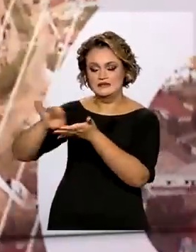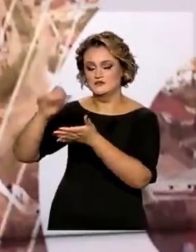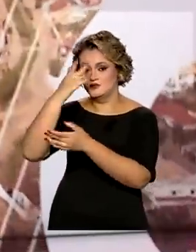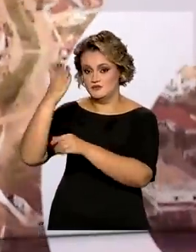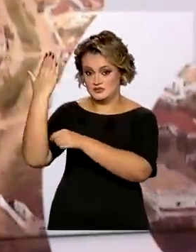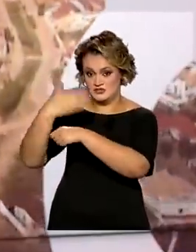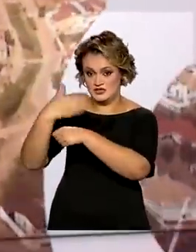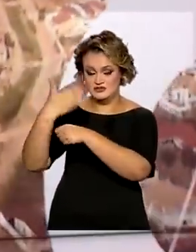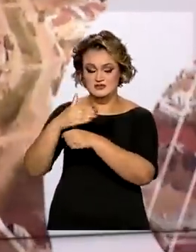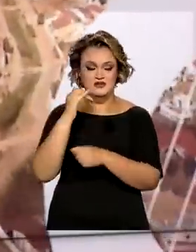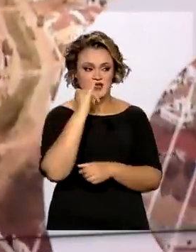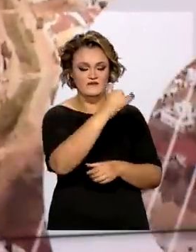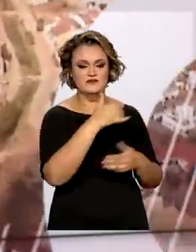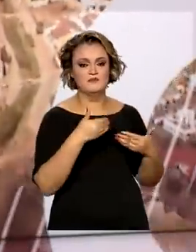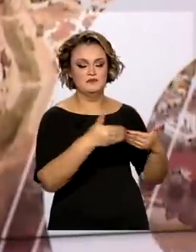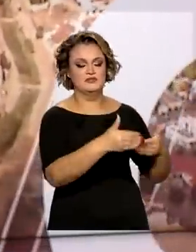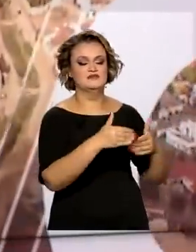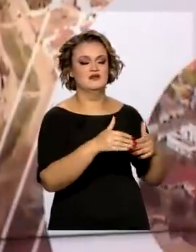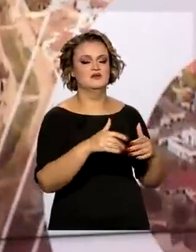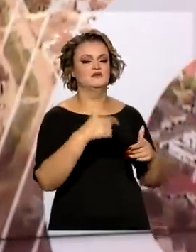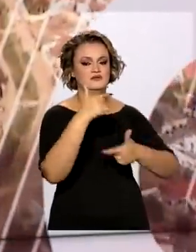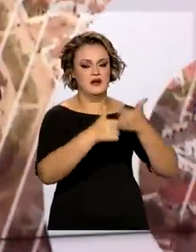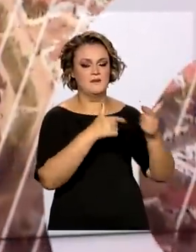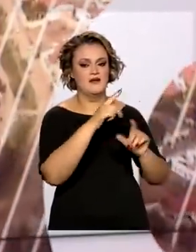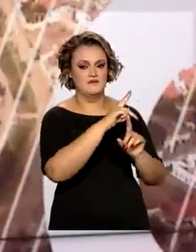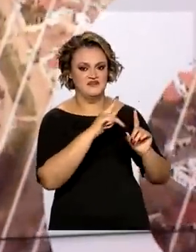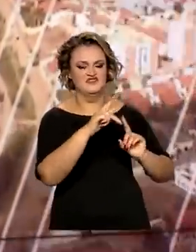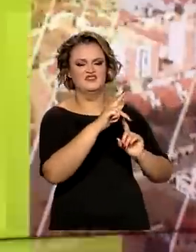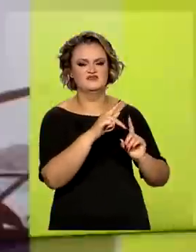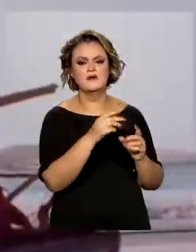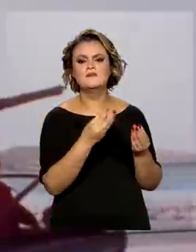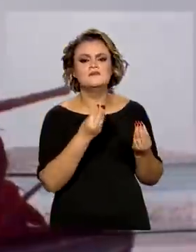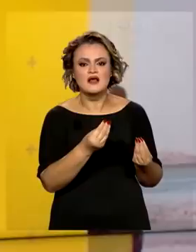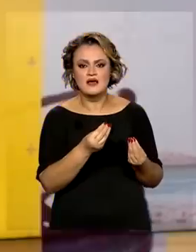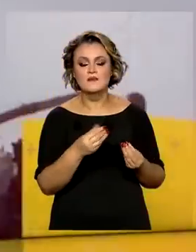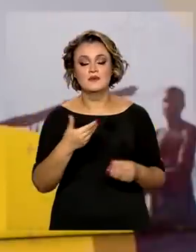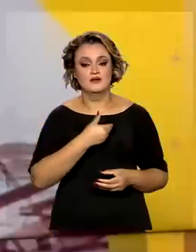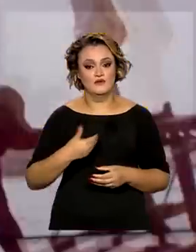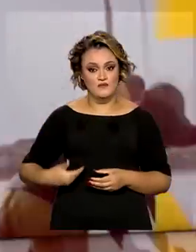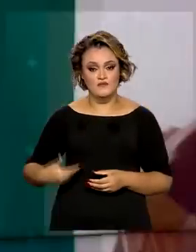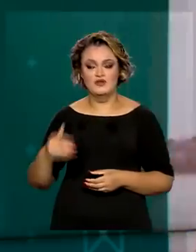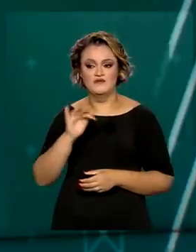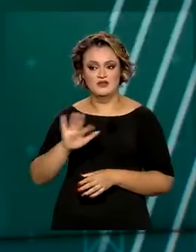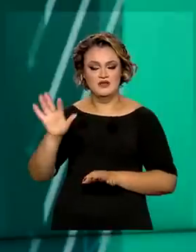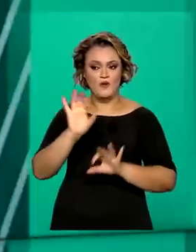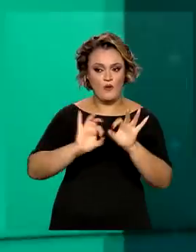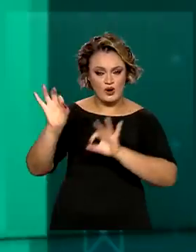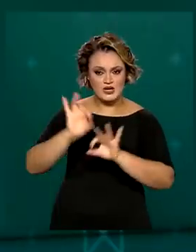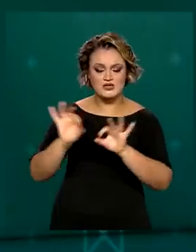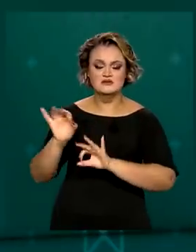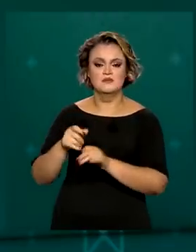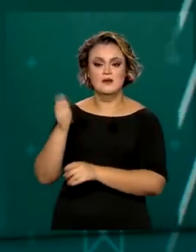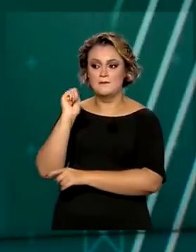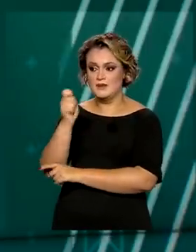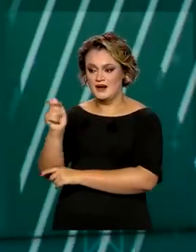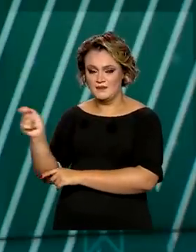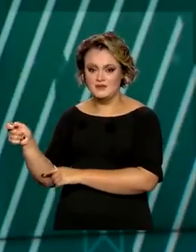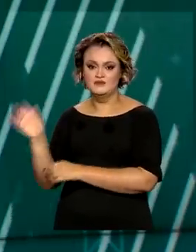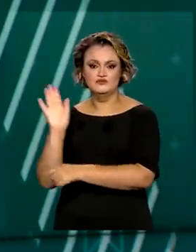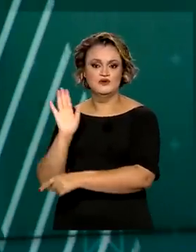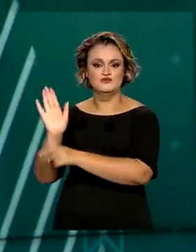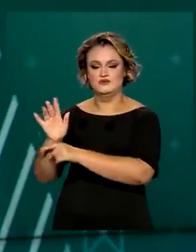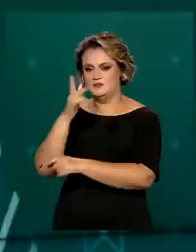taxistas para o Ministério do Trabalho e Previdência. A medida é para que o governo federal providencie o pagamento do auxílio aos